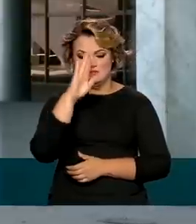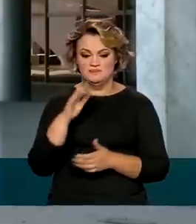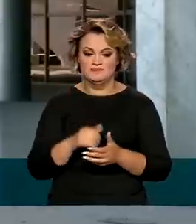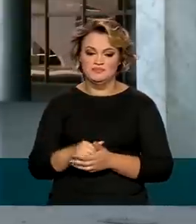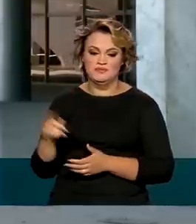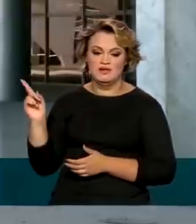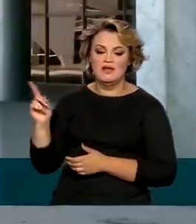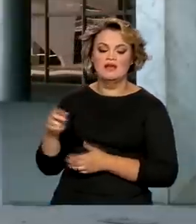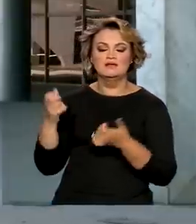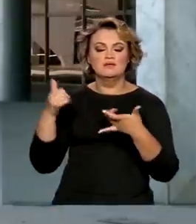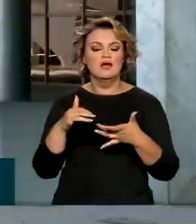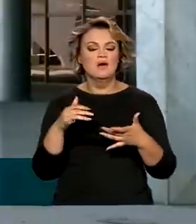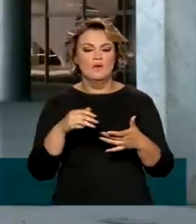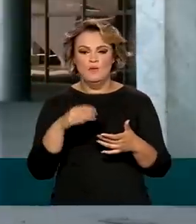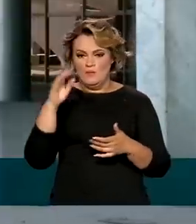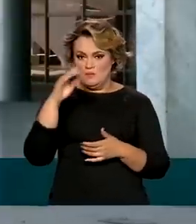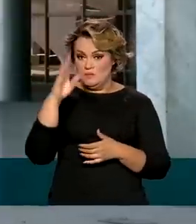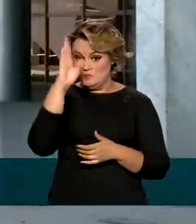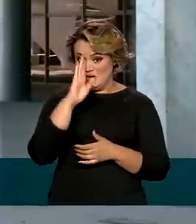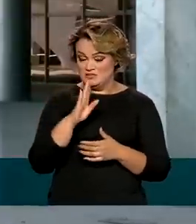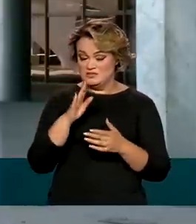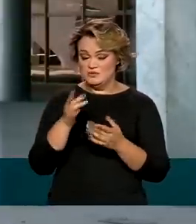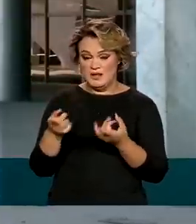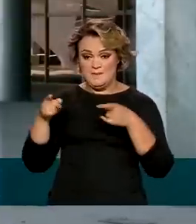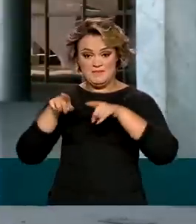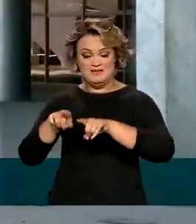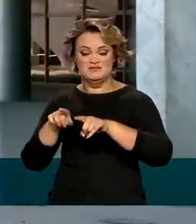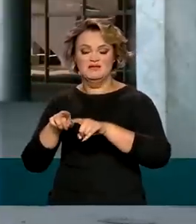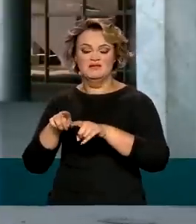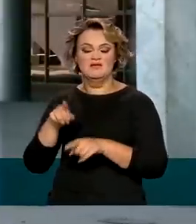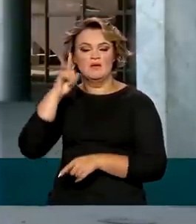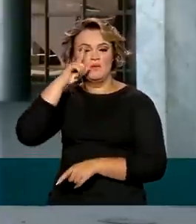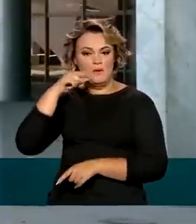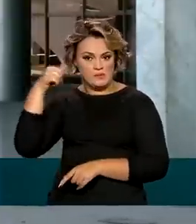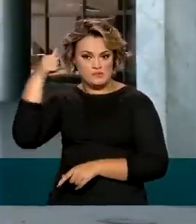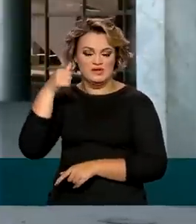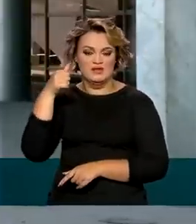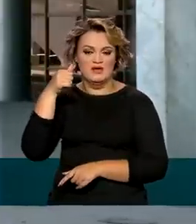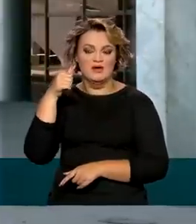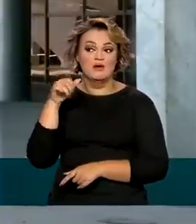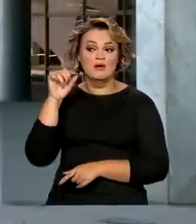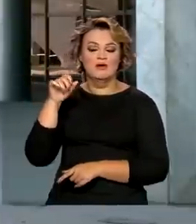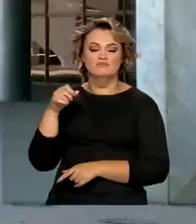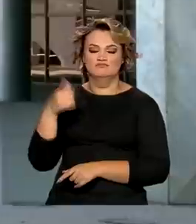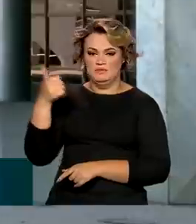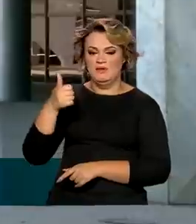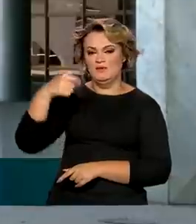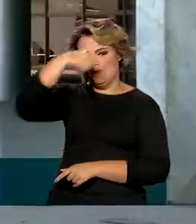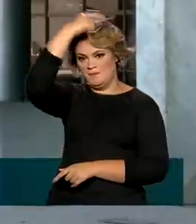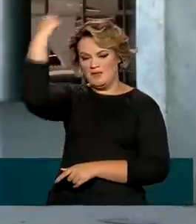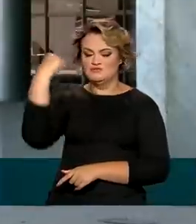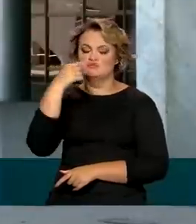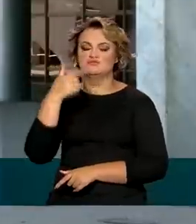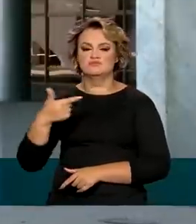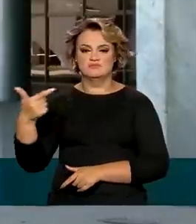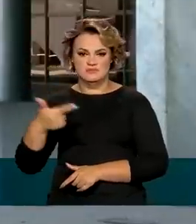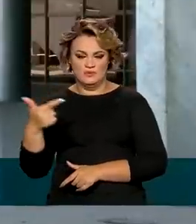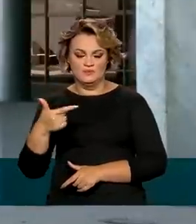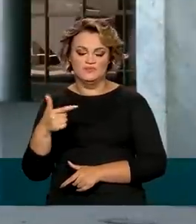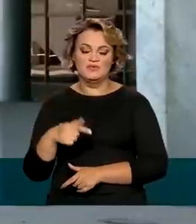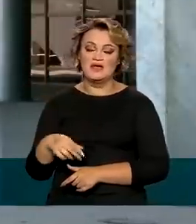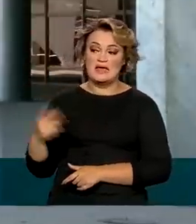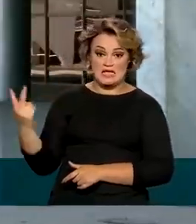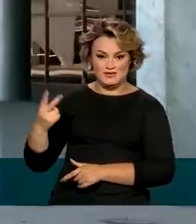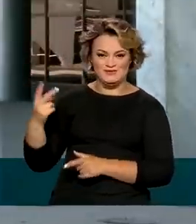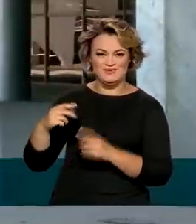segundo maior parceiro comercial da Hungria na América Latina, atrás apenas do México. Durante o encontro, os chefes de Estado